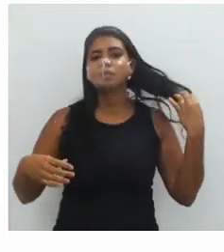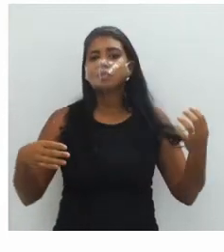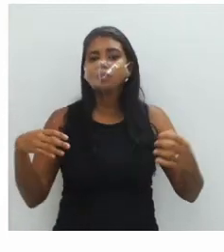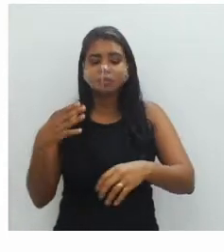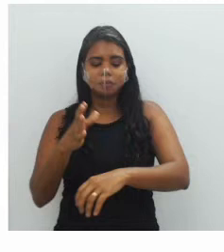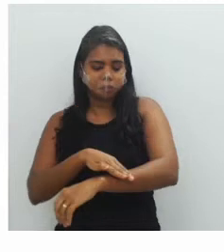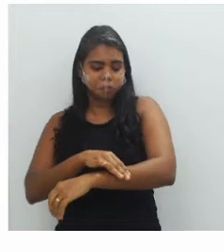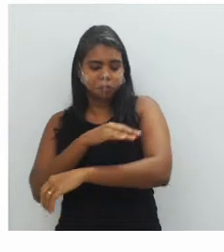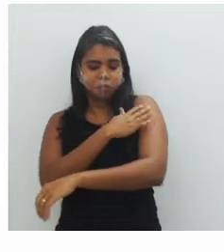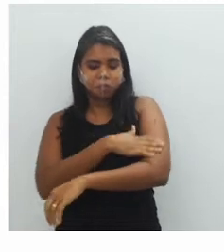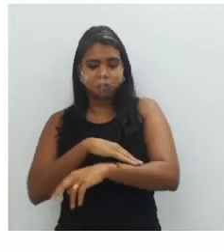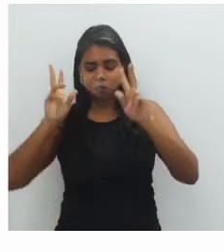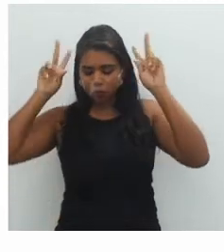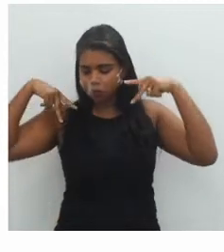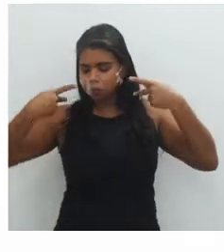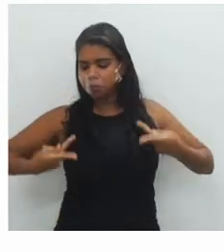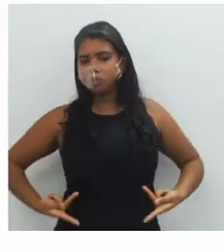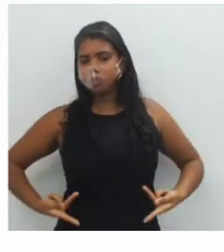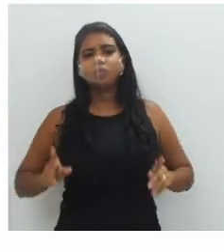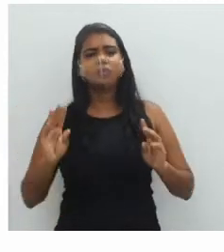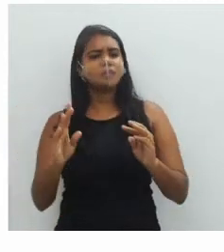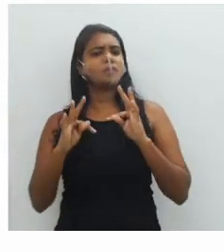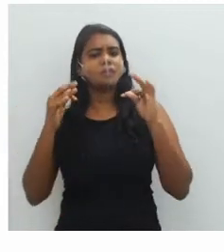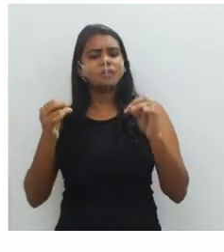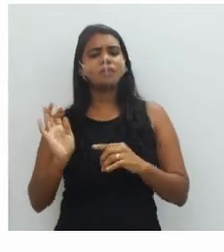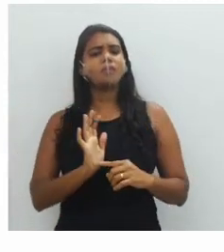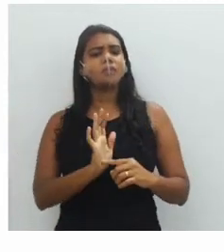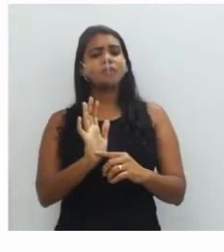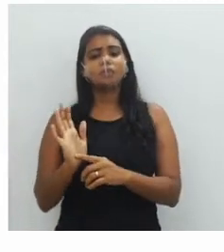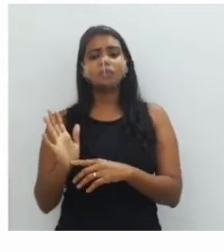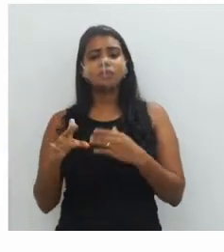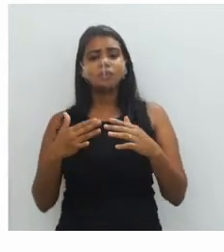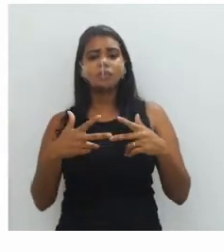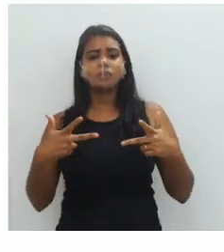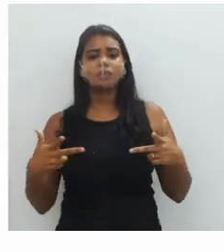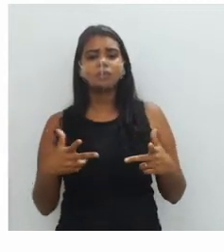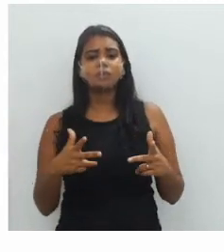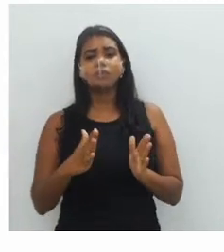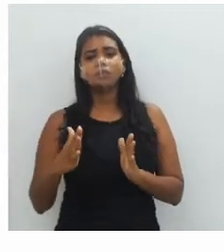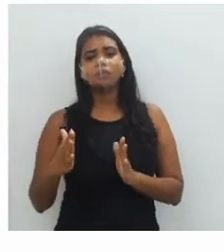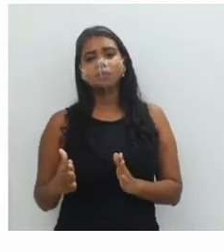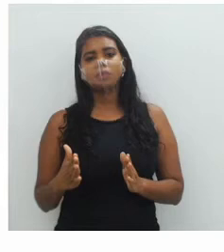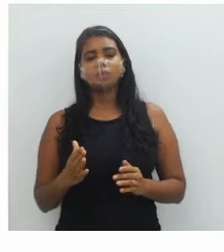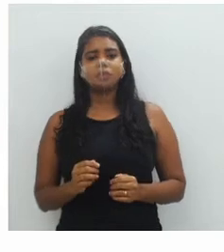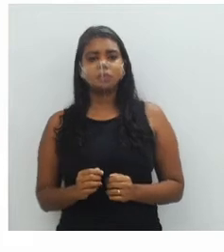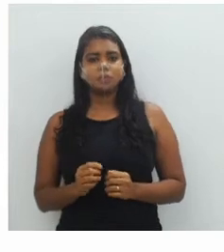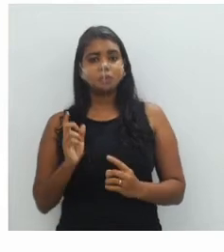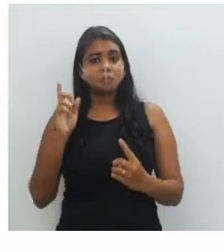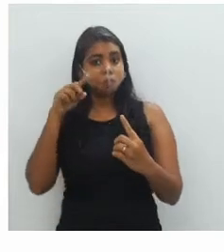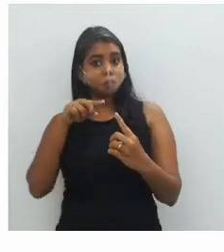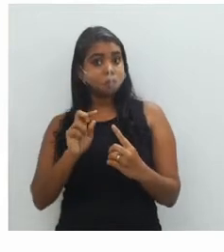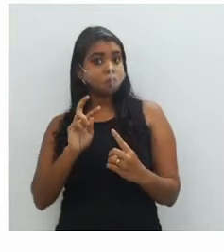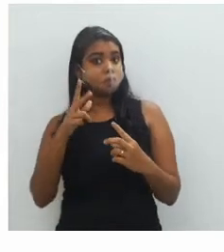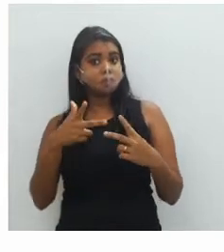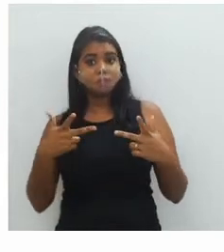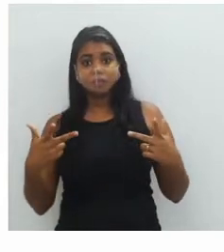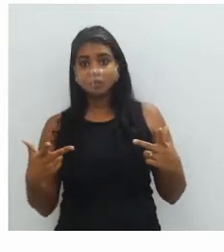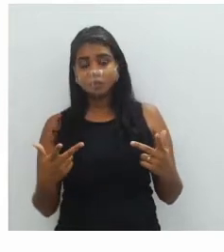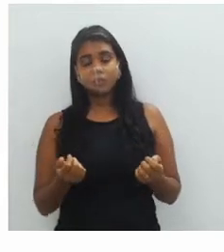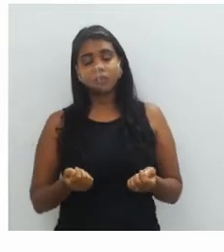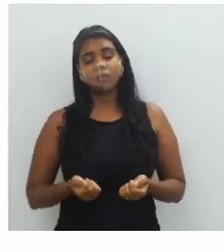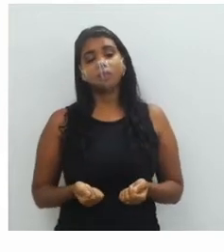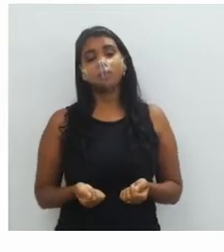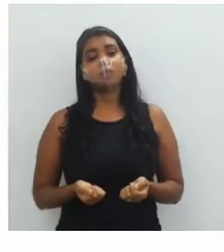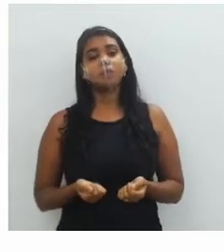humana, tudo que reveste qualquer superfície. Seja ela um objeto, seja essa superfície um